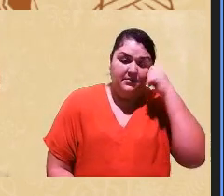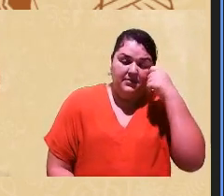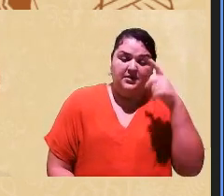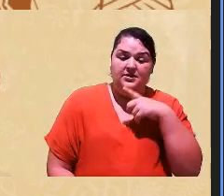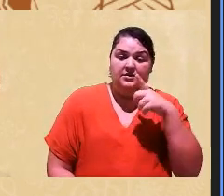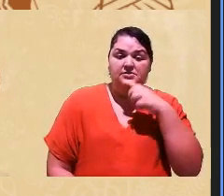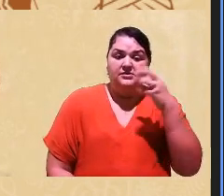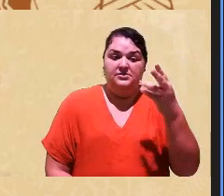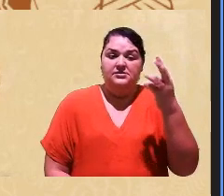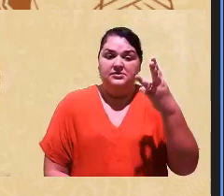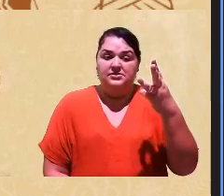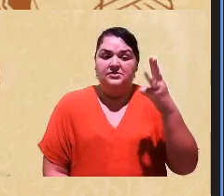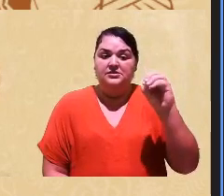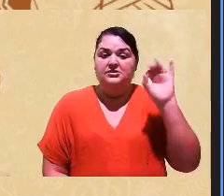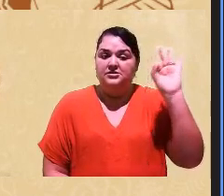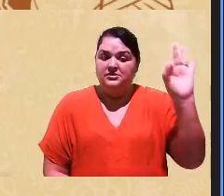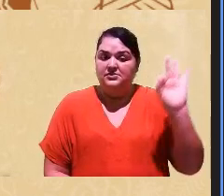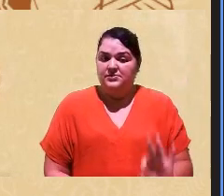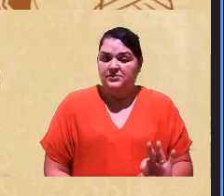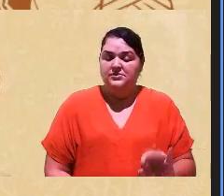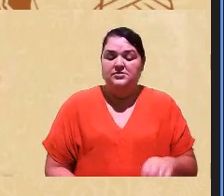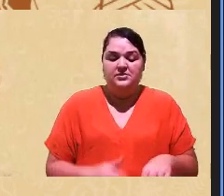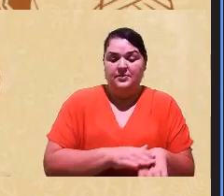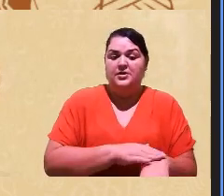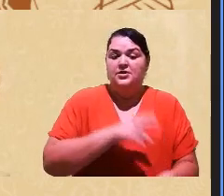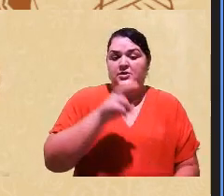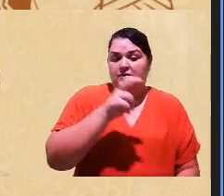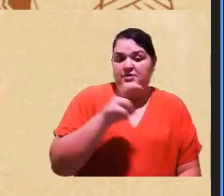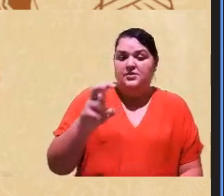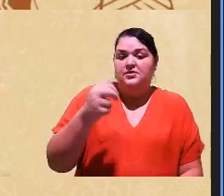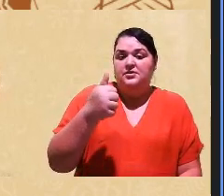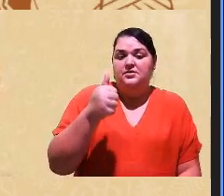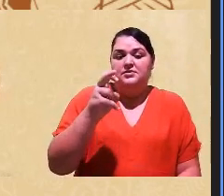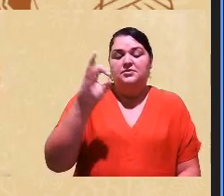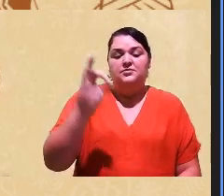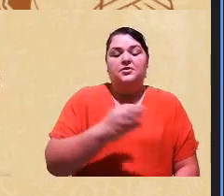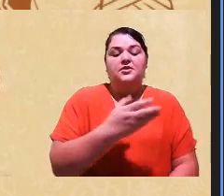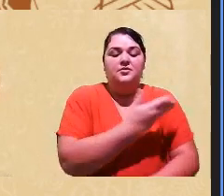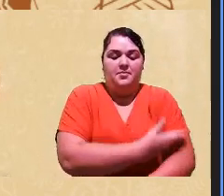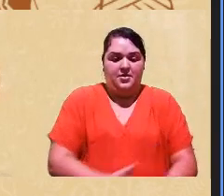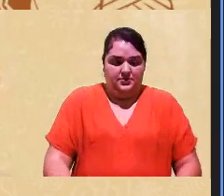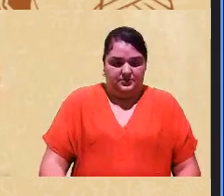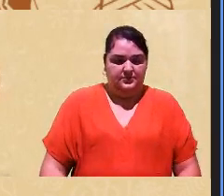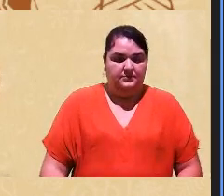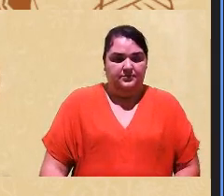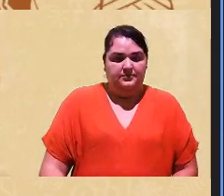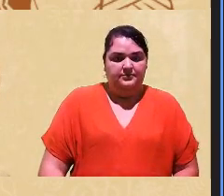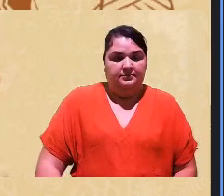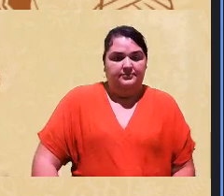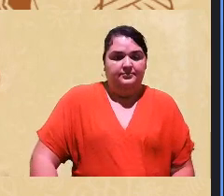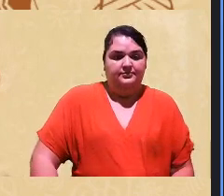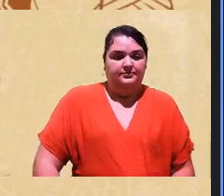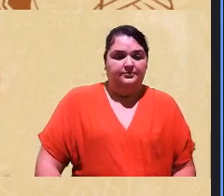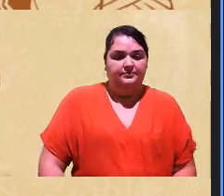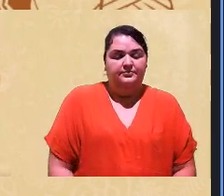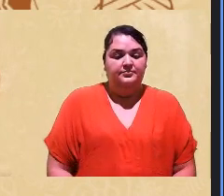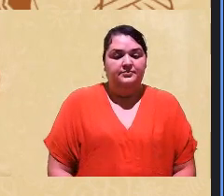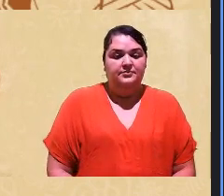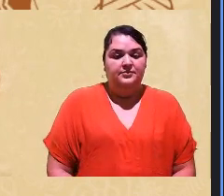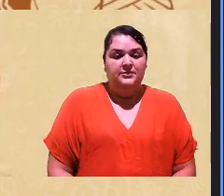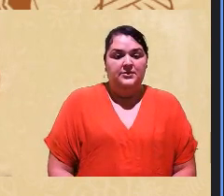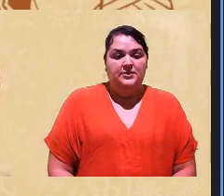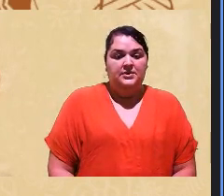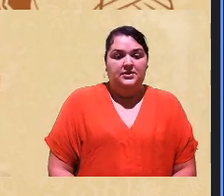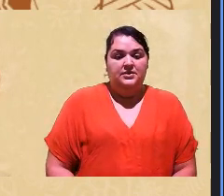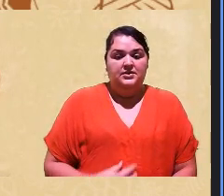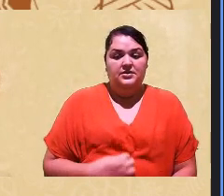30% entre os pardos 55 tem 15% de brancos então entre o grupo negro eu vou ter